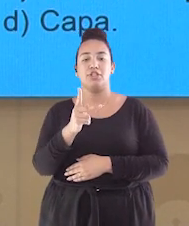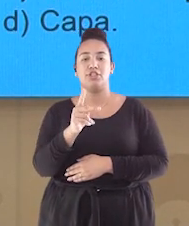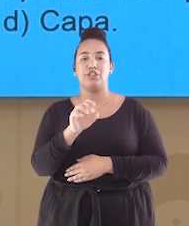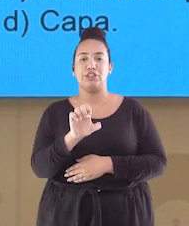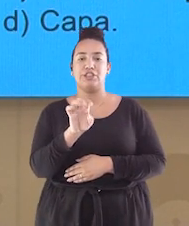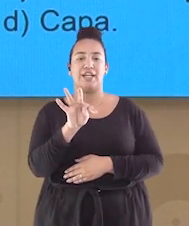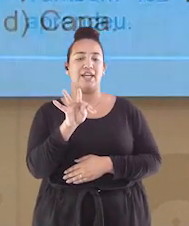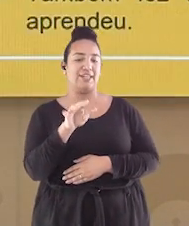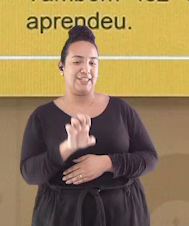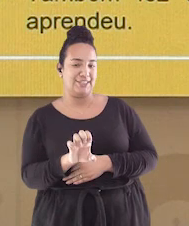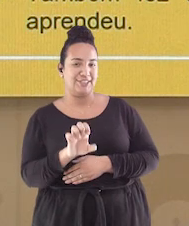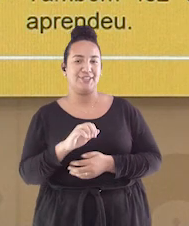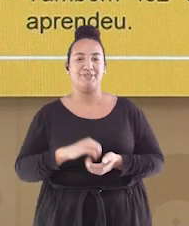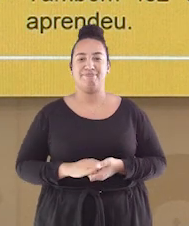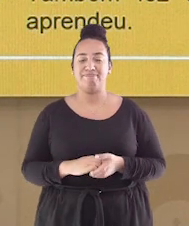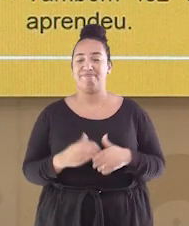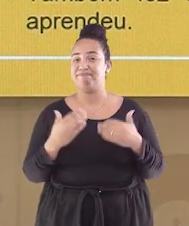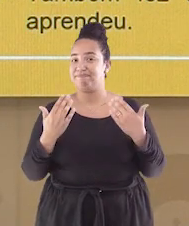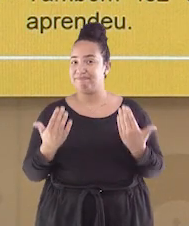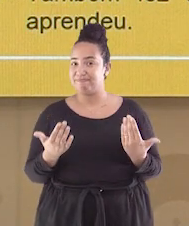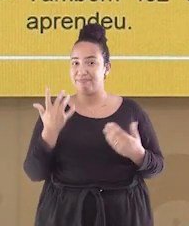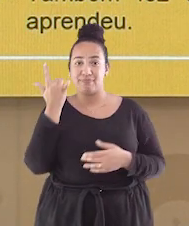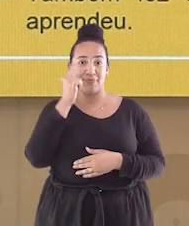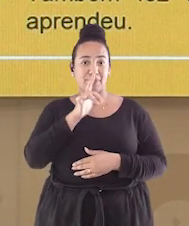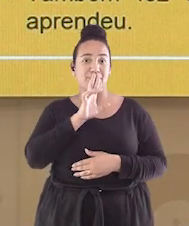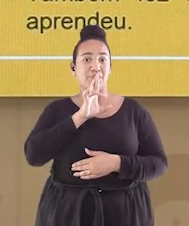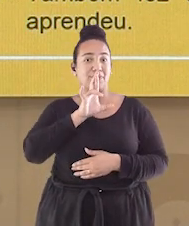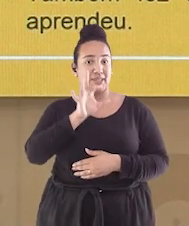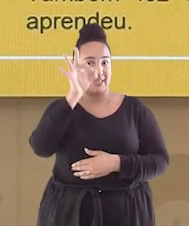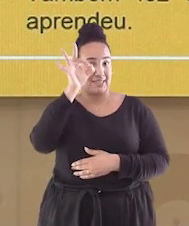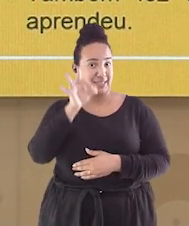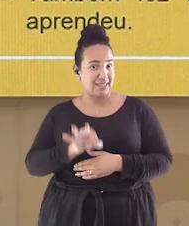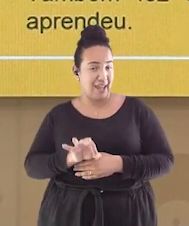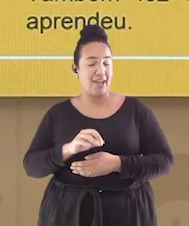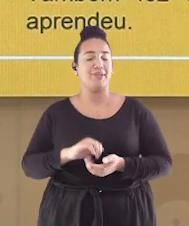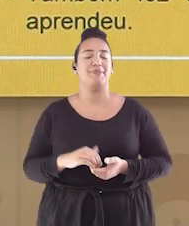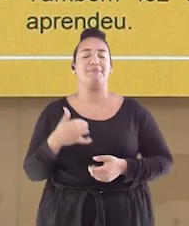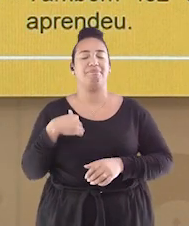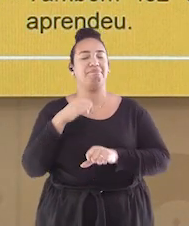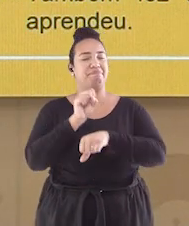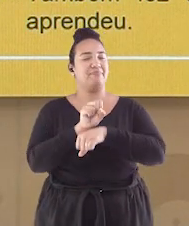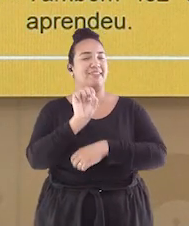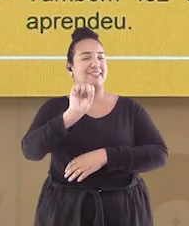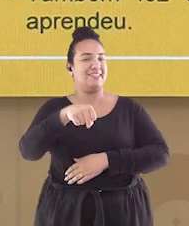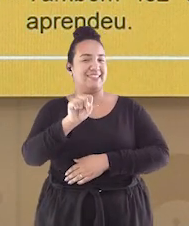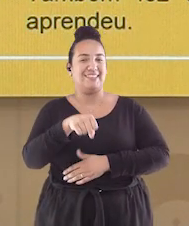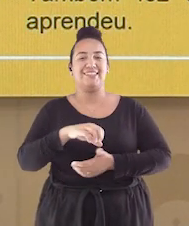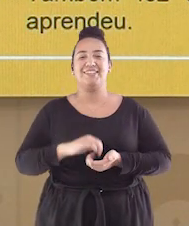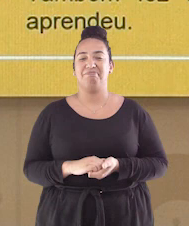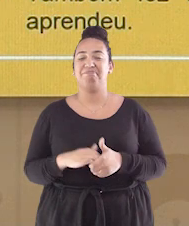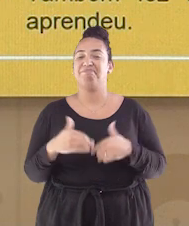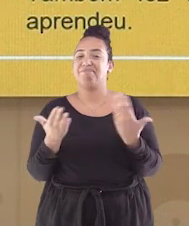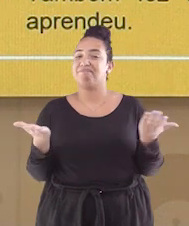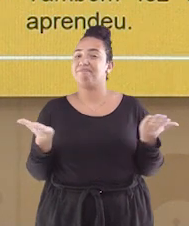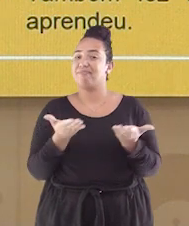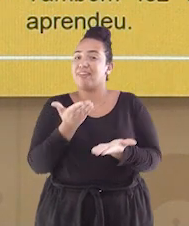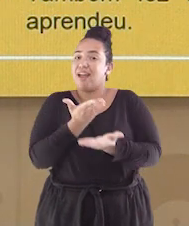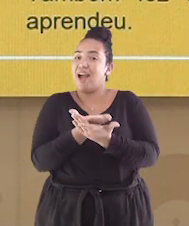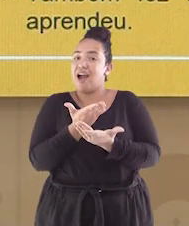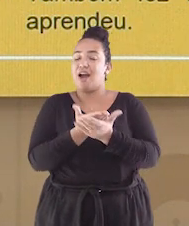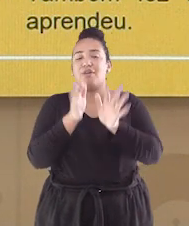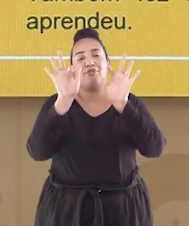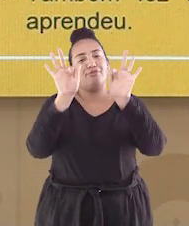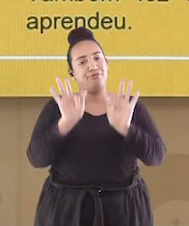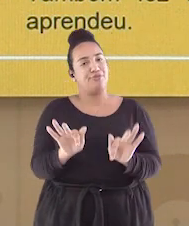principal. E aí, conseguiu acertar as duas atividades? Eu espero que sim! Estamos